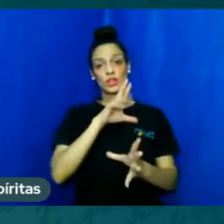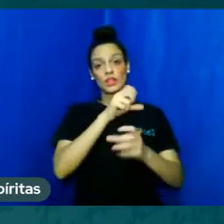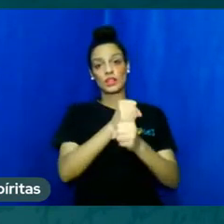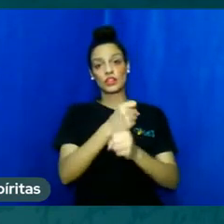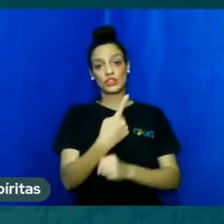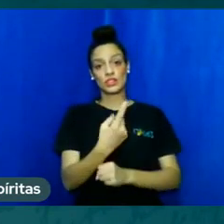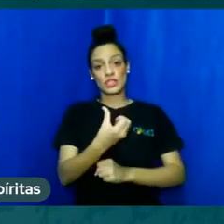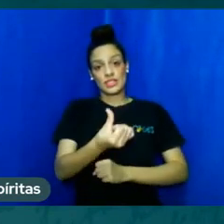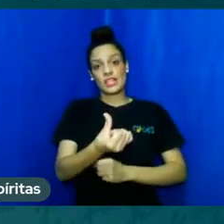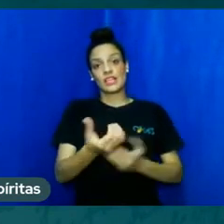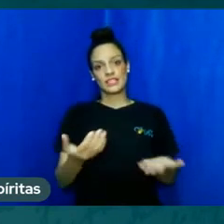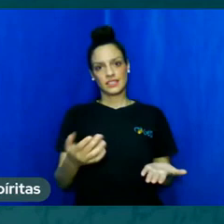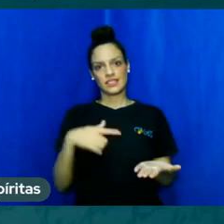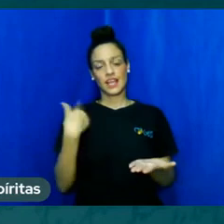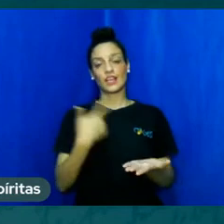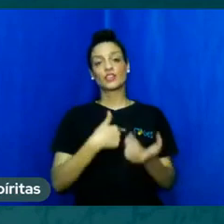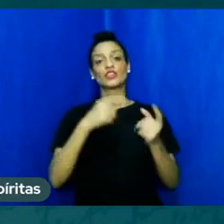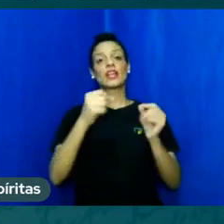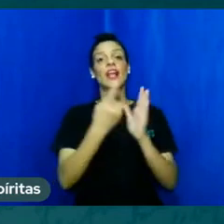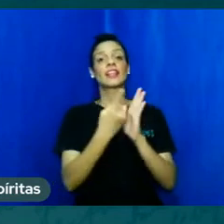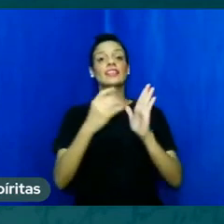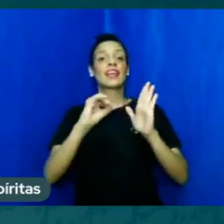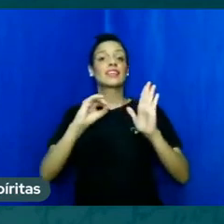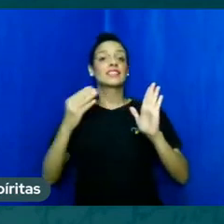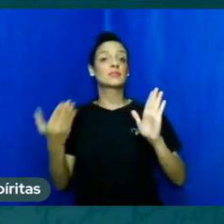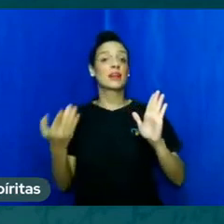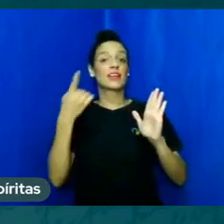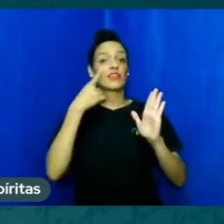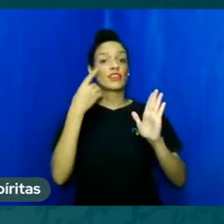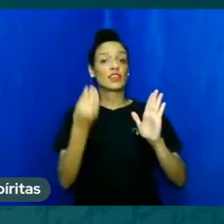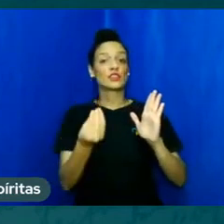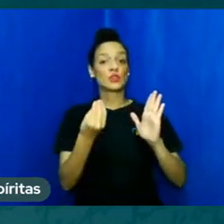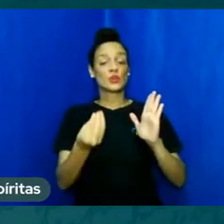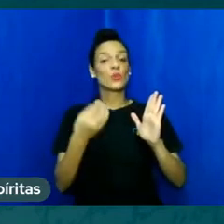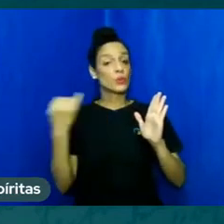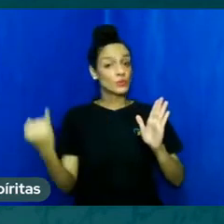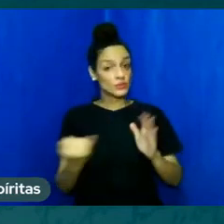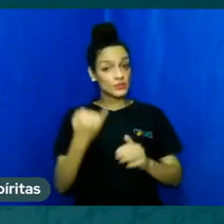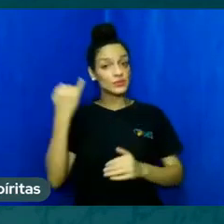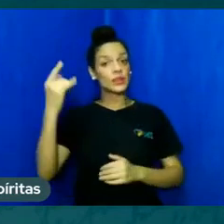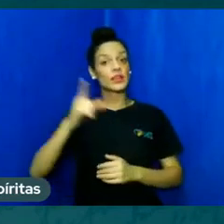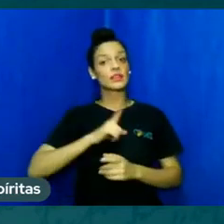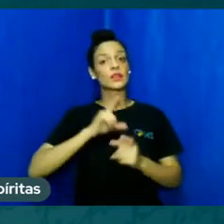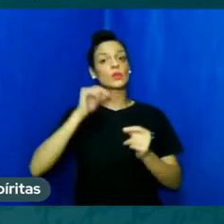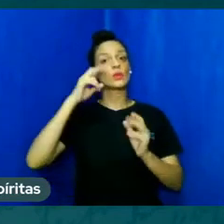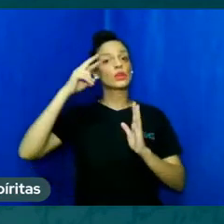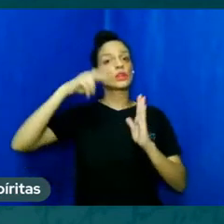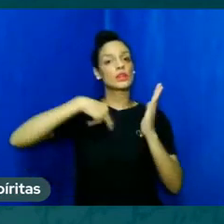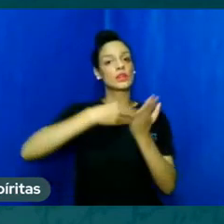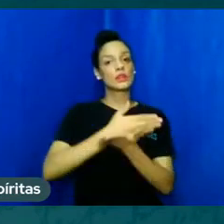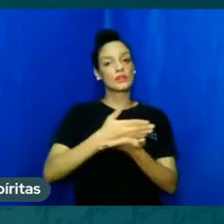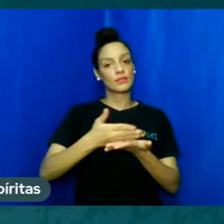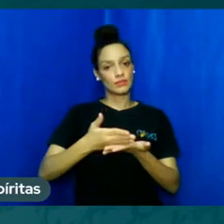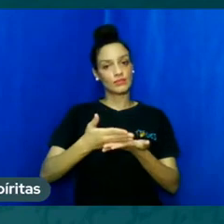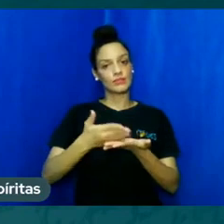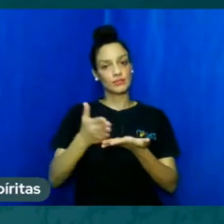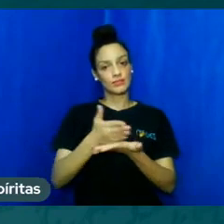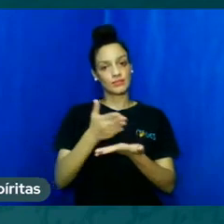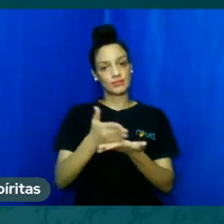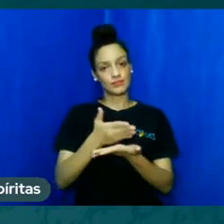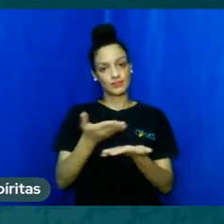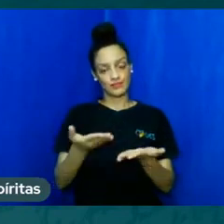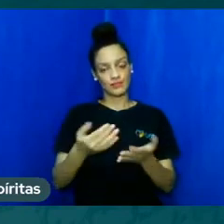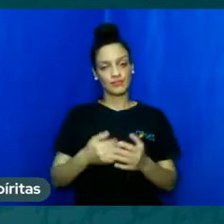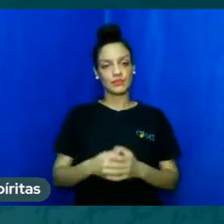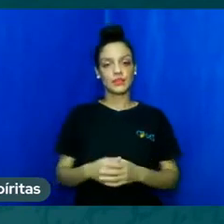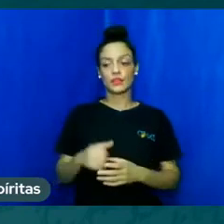estamos na décima se não me engano então veja como que é importante a introdução Simão fez